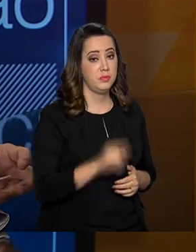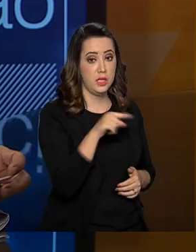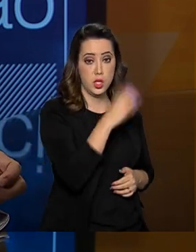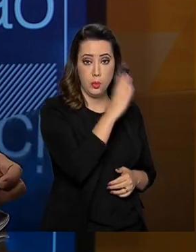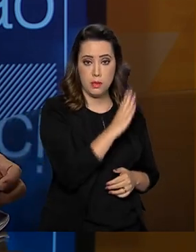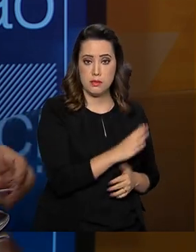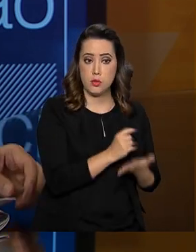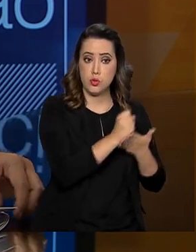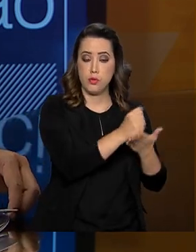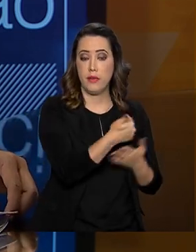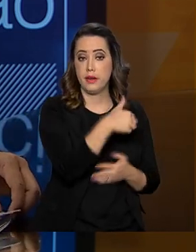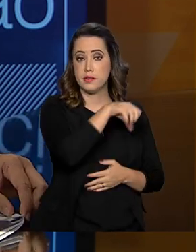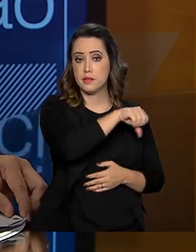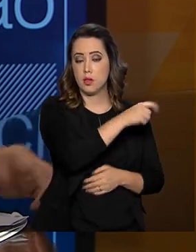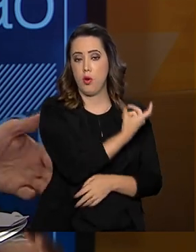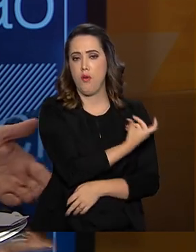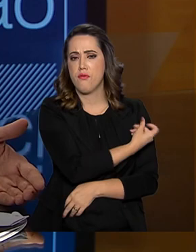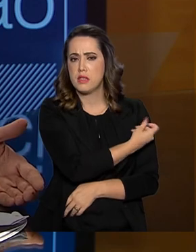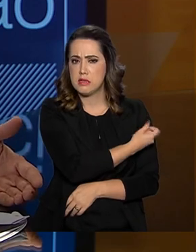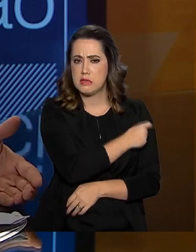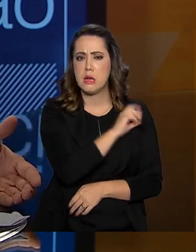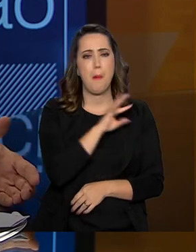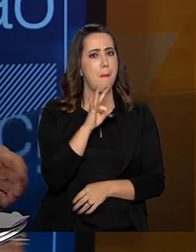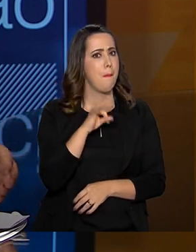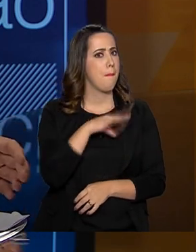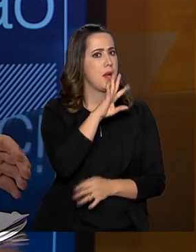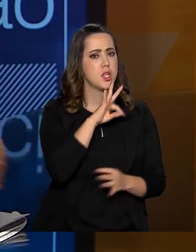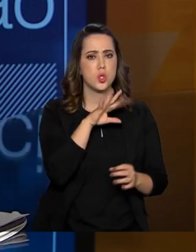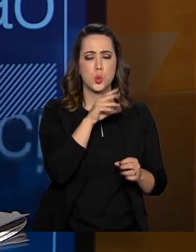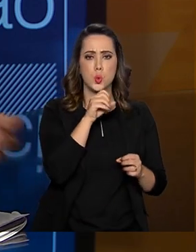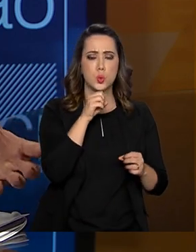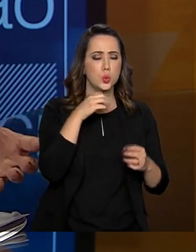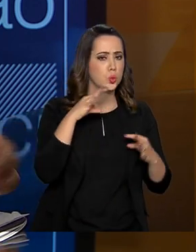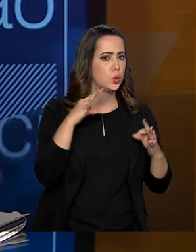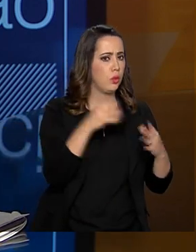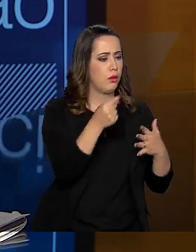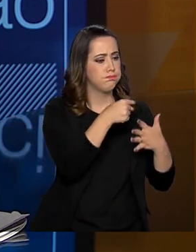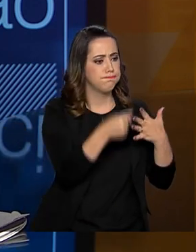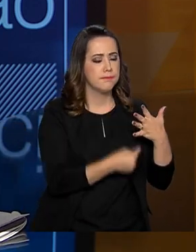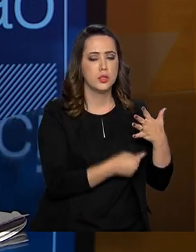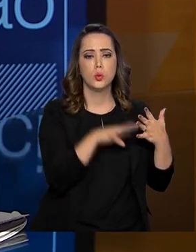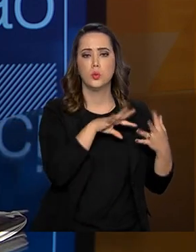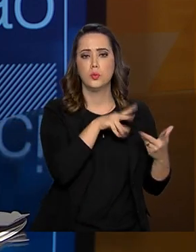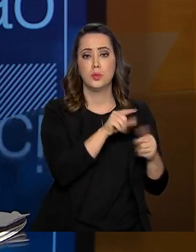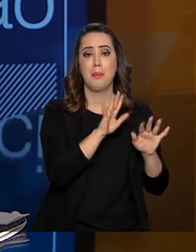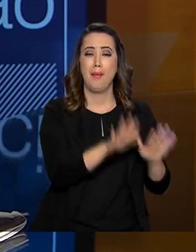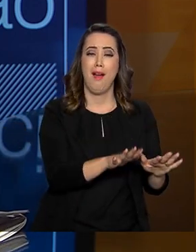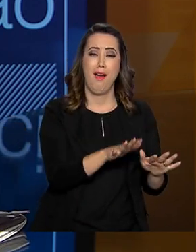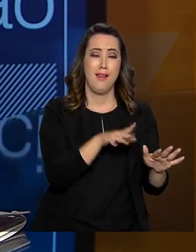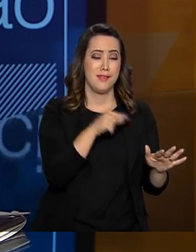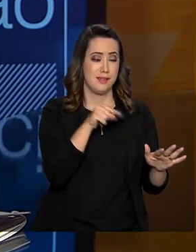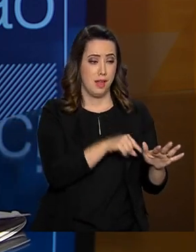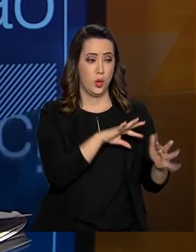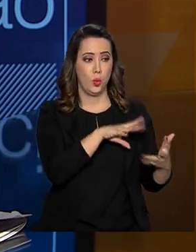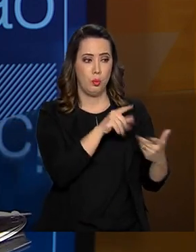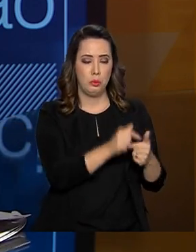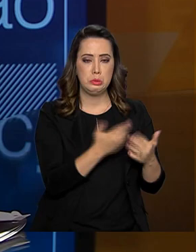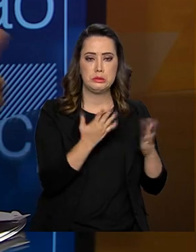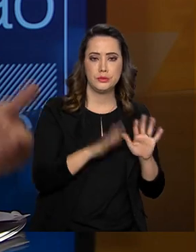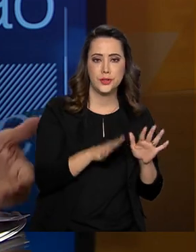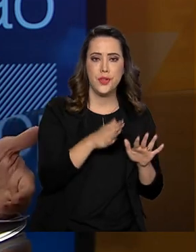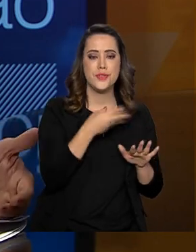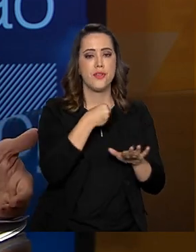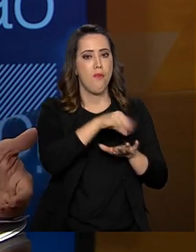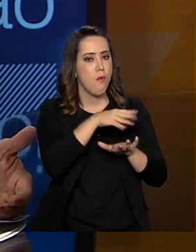vacinas, é um dos mais completos do mundo, mas, infelizmente, no mundo estão surgindo esses mitos